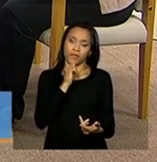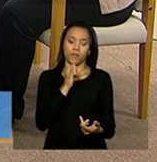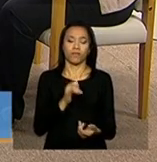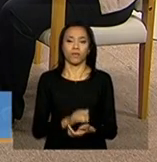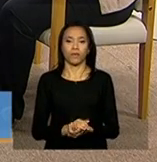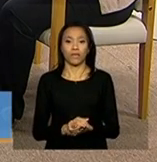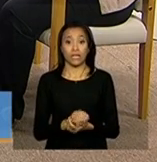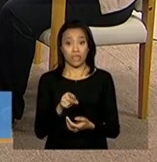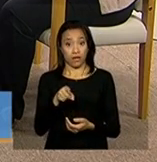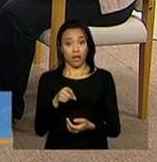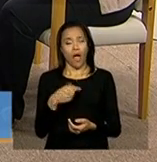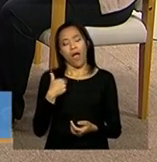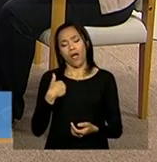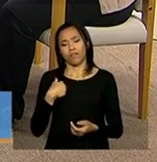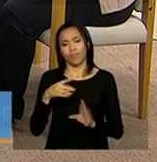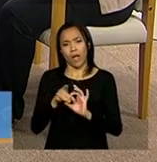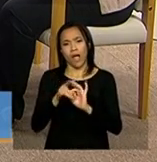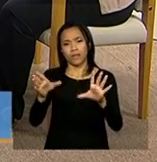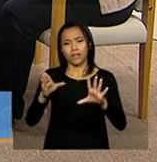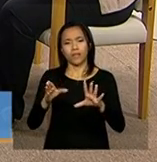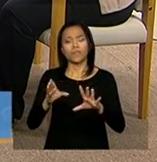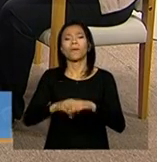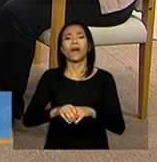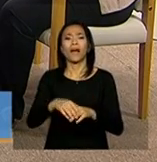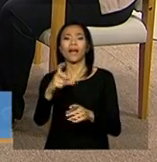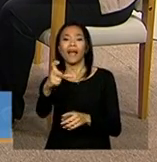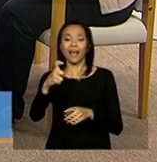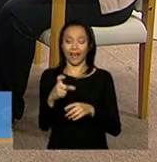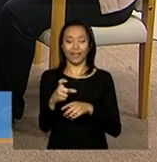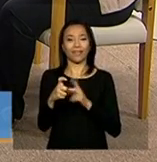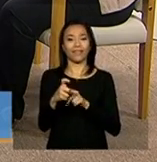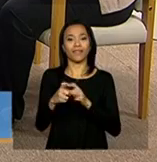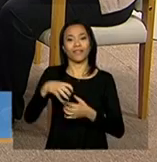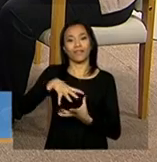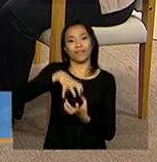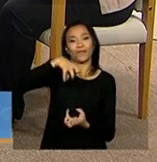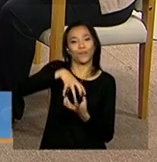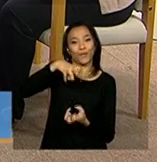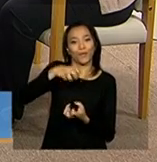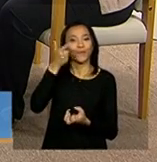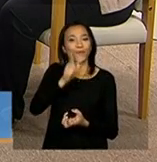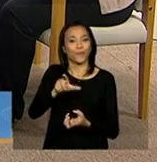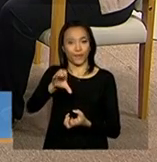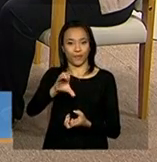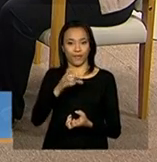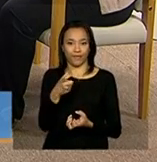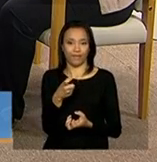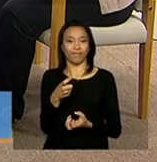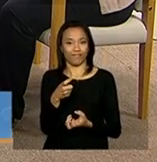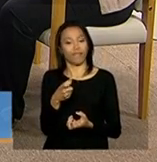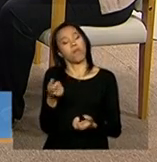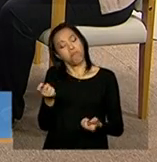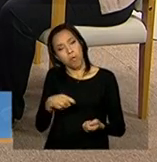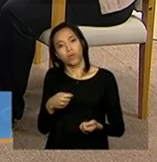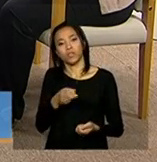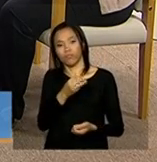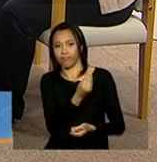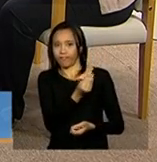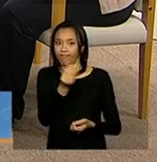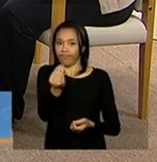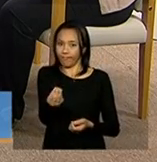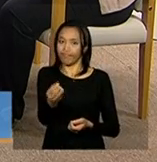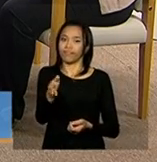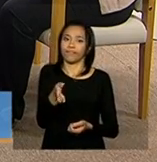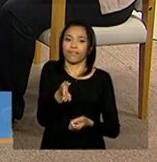quero conceder acesso ao carteira do idoso, para gerar a carteirinha do idoso. Ele pode conceder acesso a técnico a esse sistema. Quero conceder